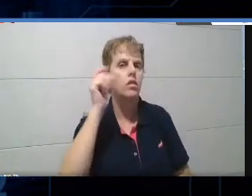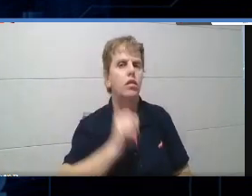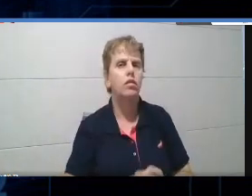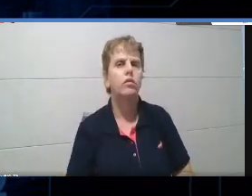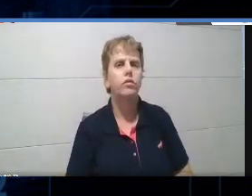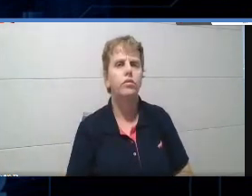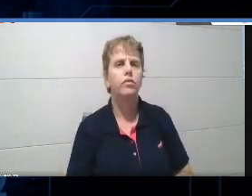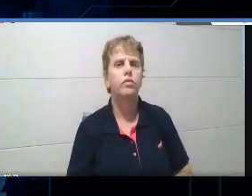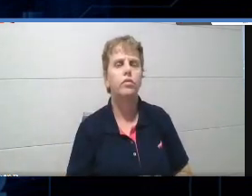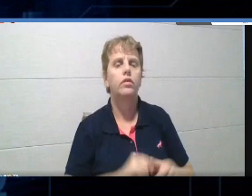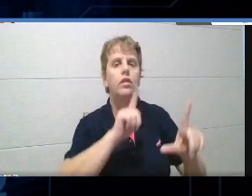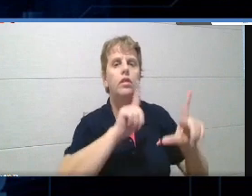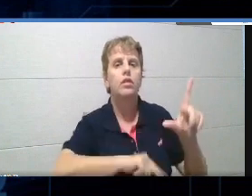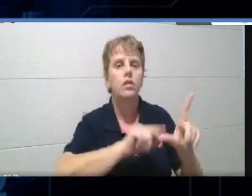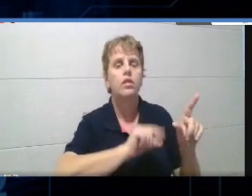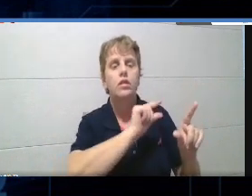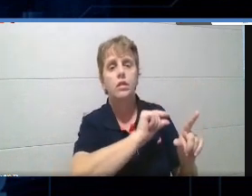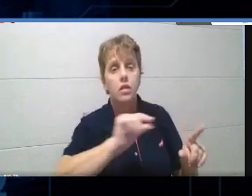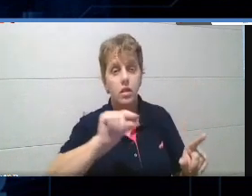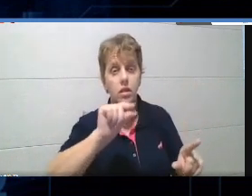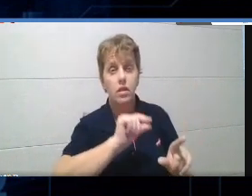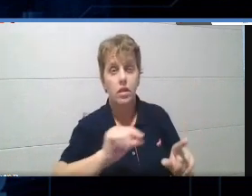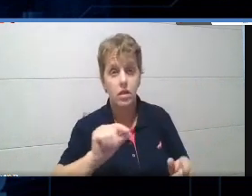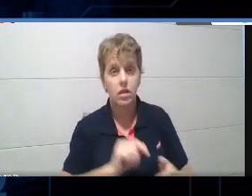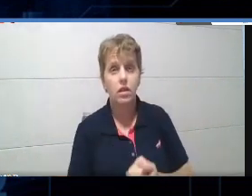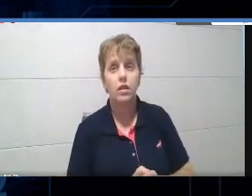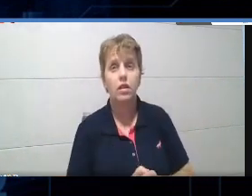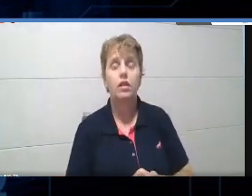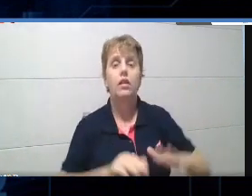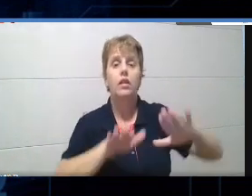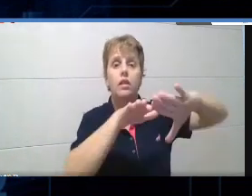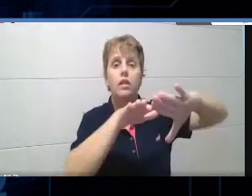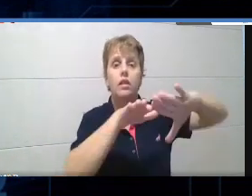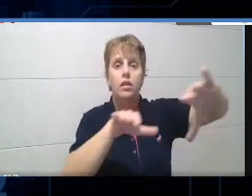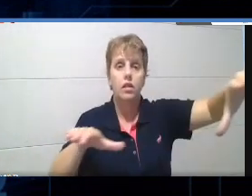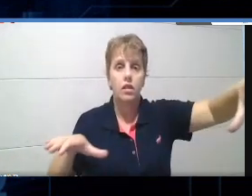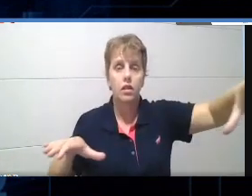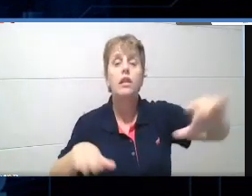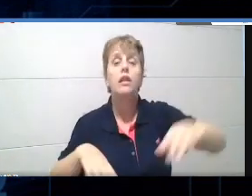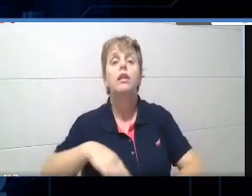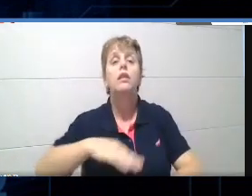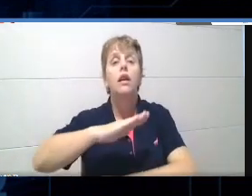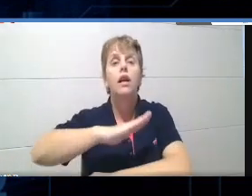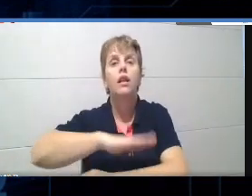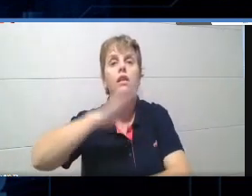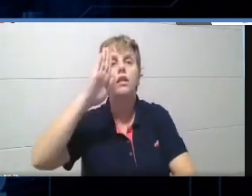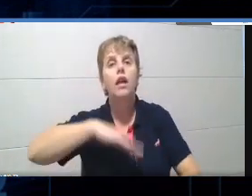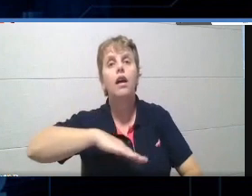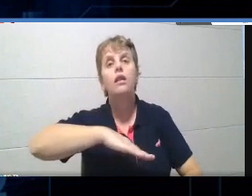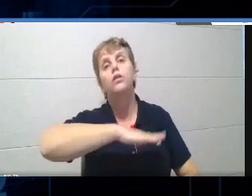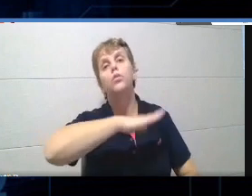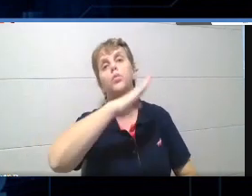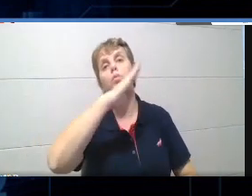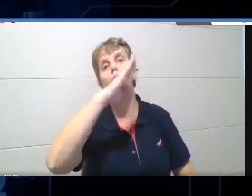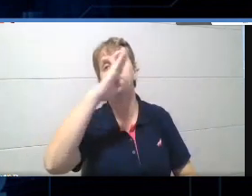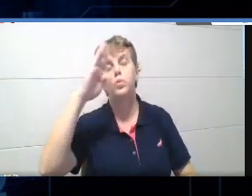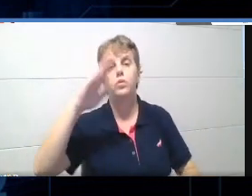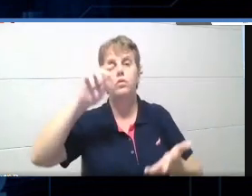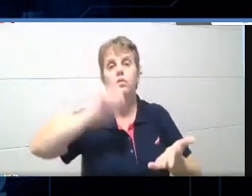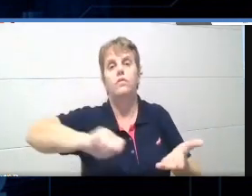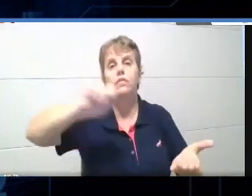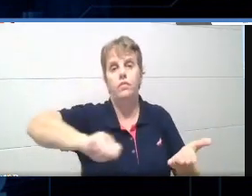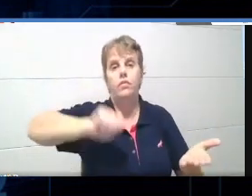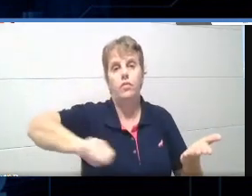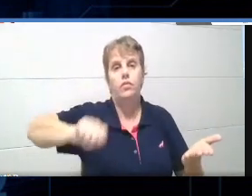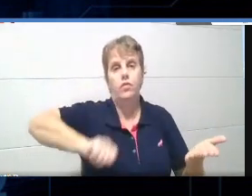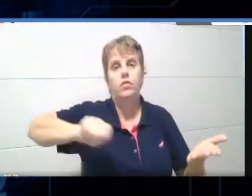régua de letra, trabalhos, com cartolina, passava a tarde inteira fazendo trabalho, quem é desse povo aí, né? Que